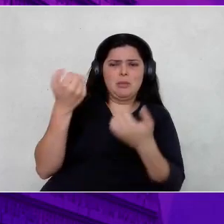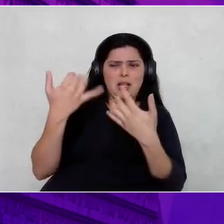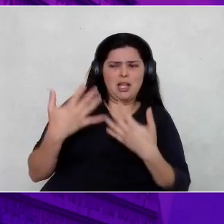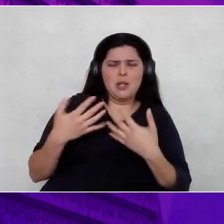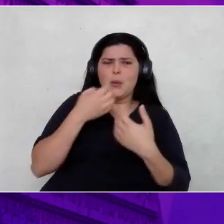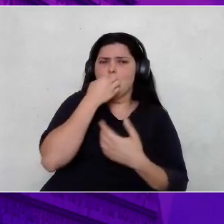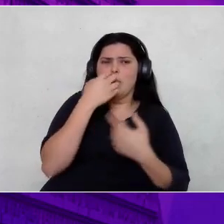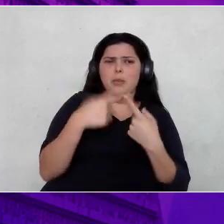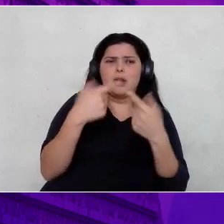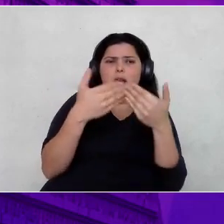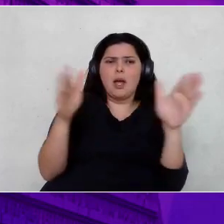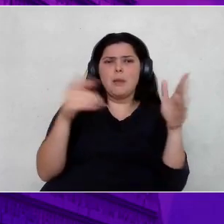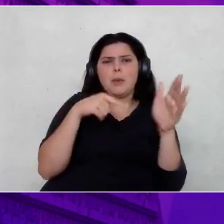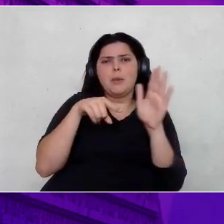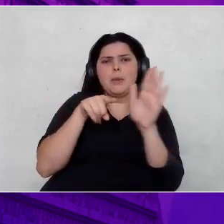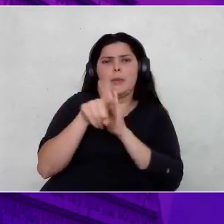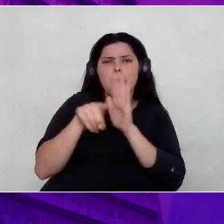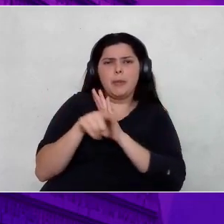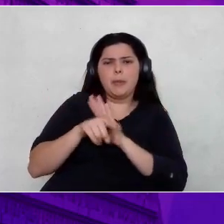perguntas depois, tá?